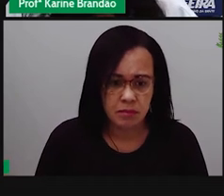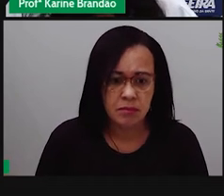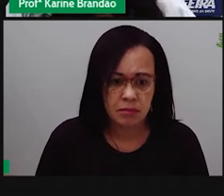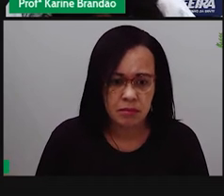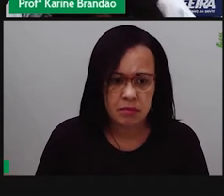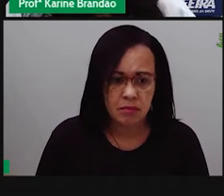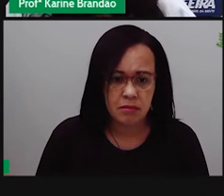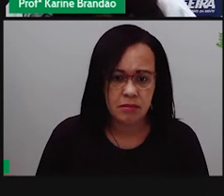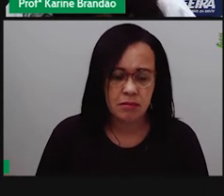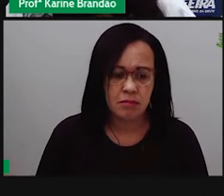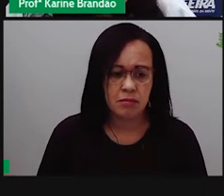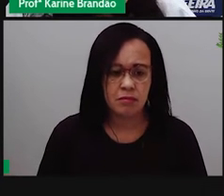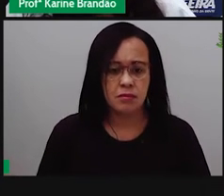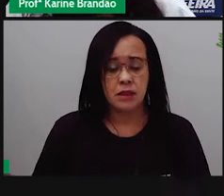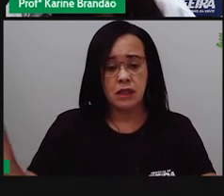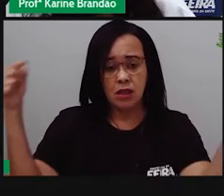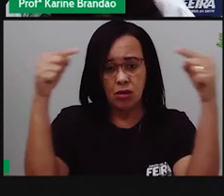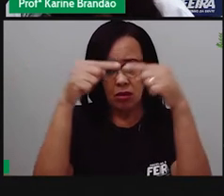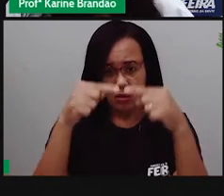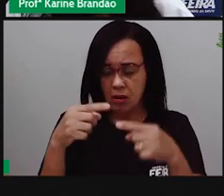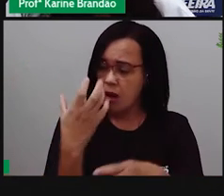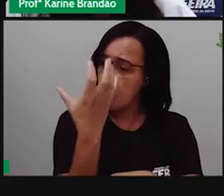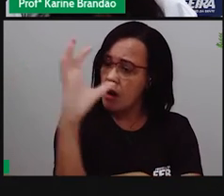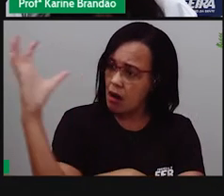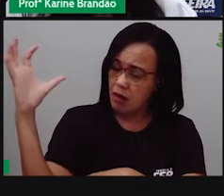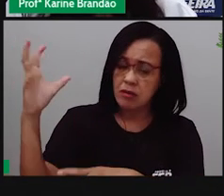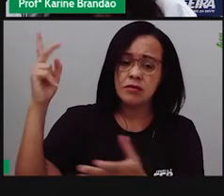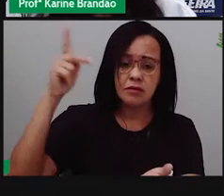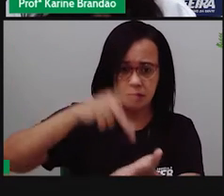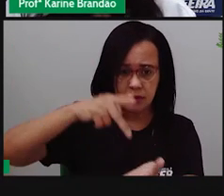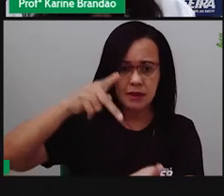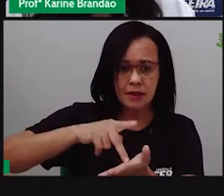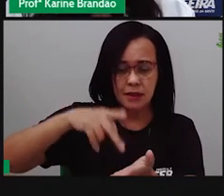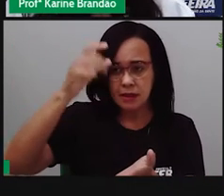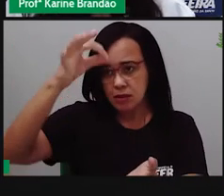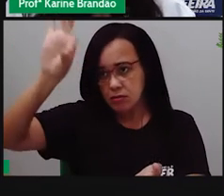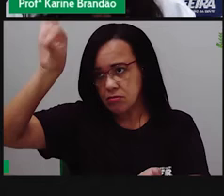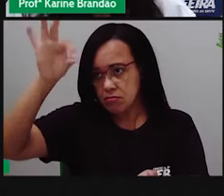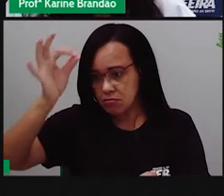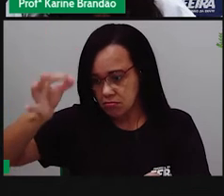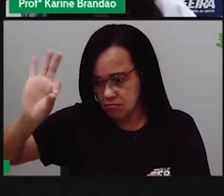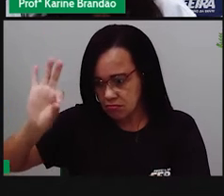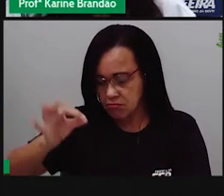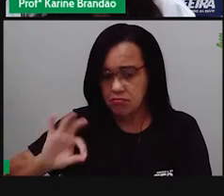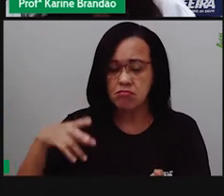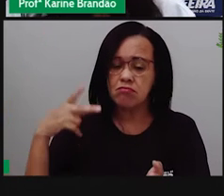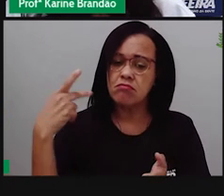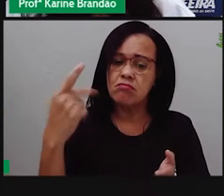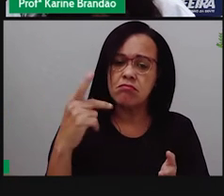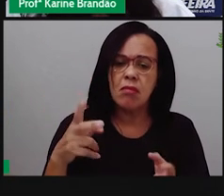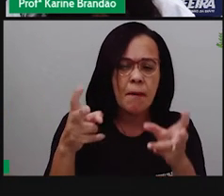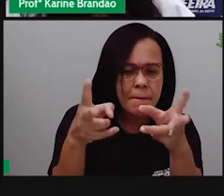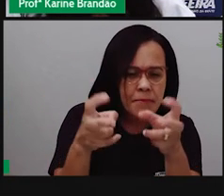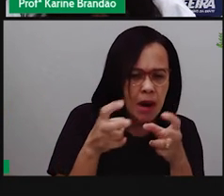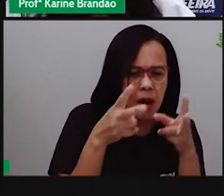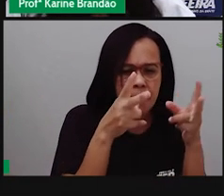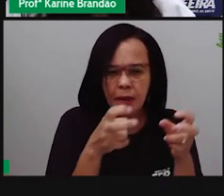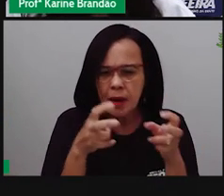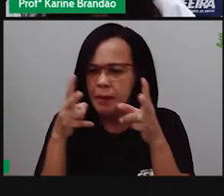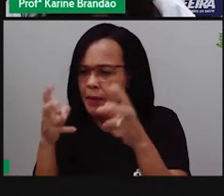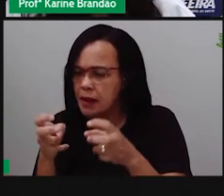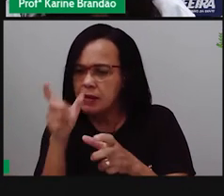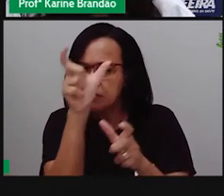árvore, que os galhos de uma árvore, certo? E aí, a gente observa que os indivíduos